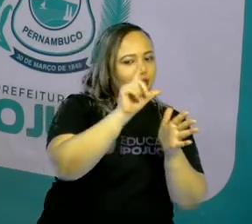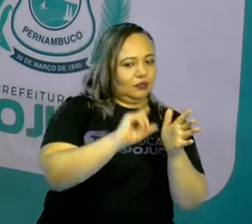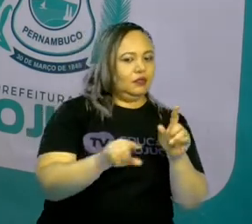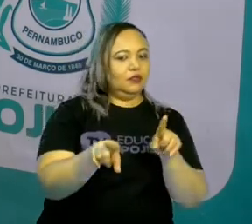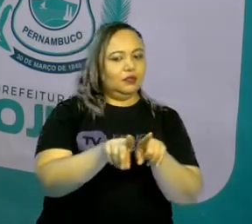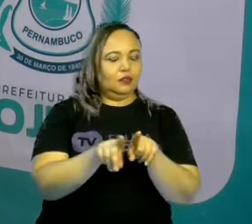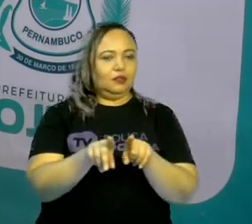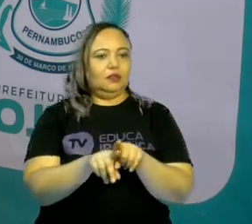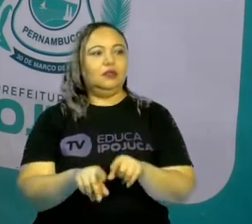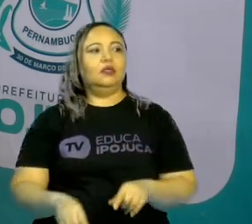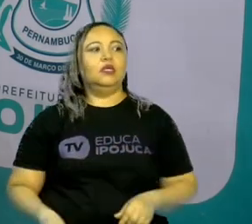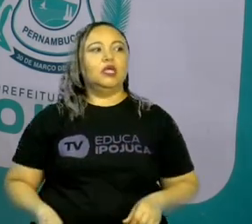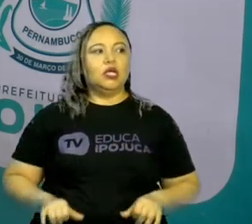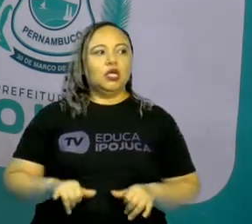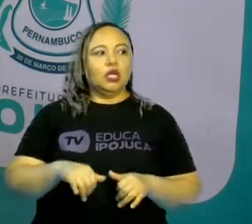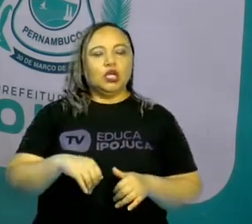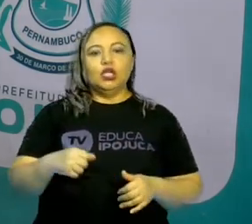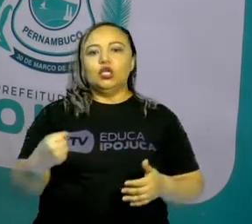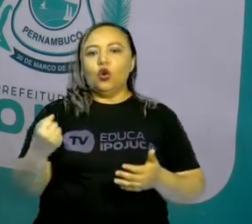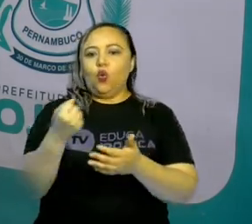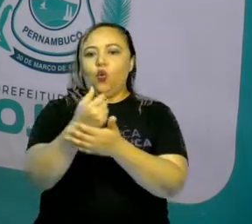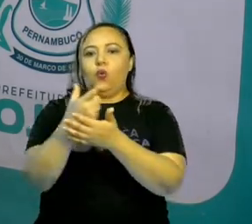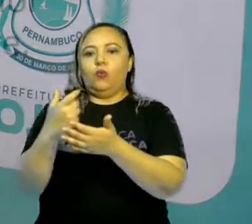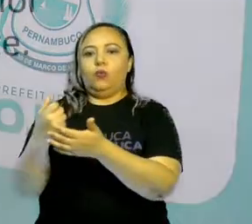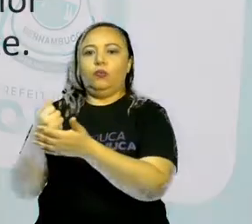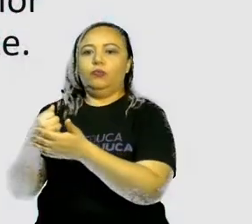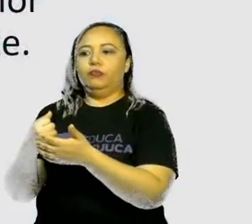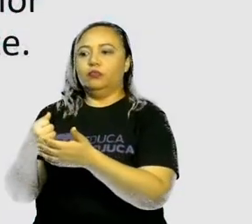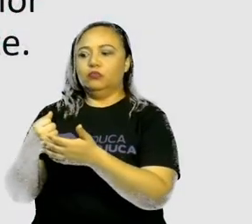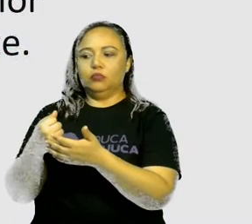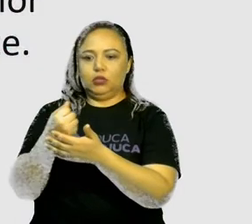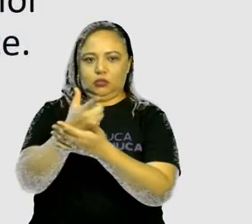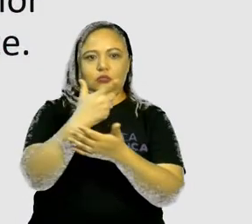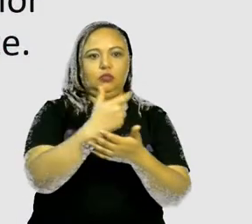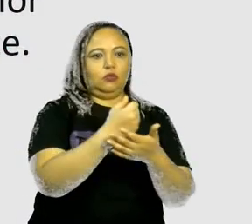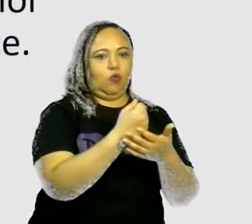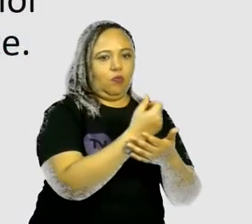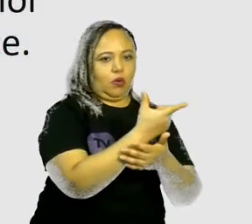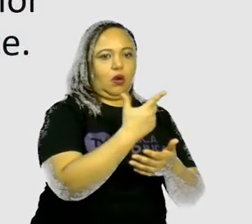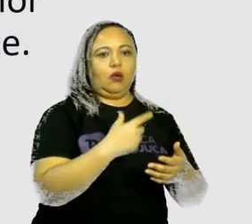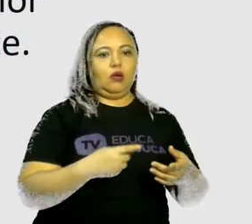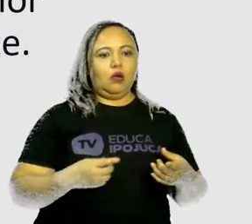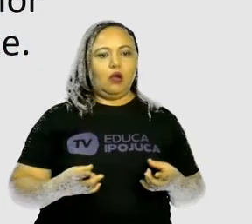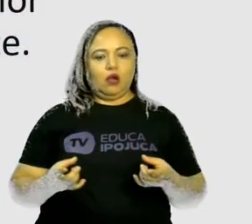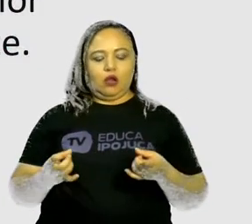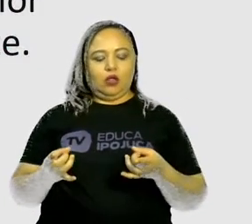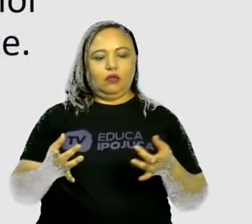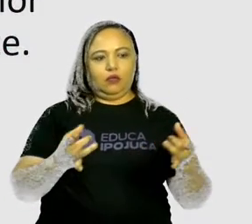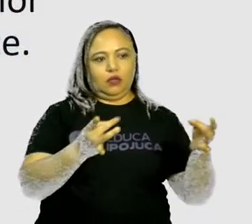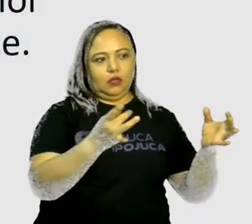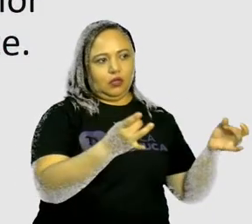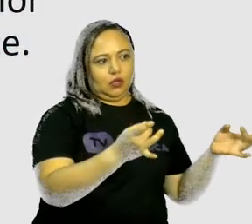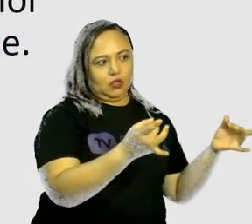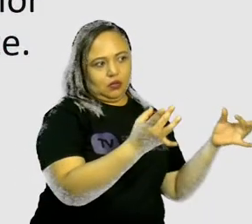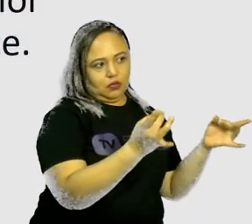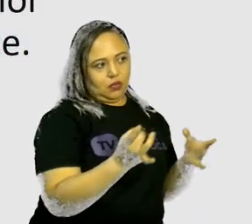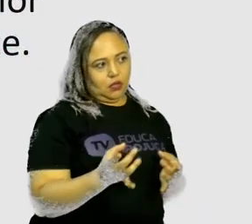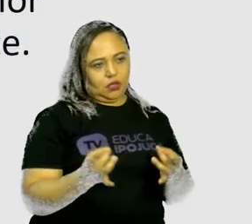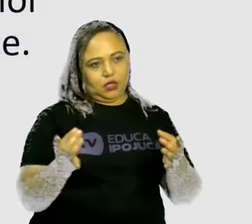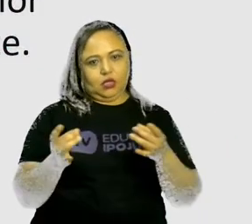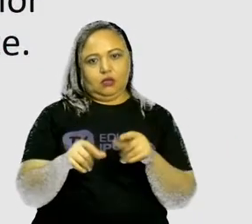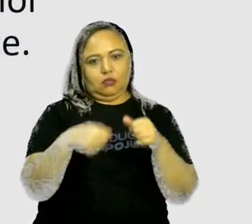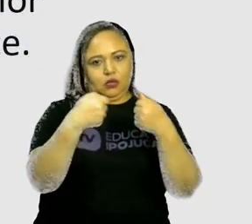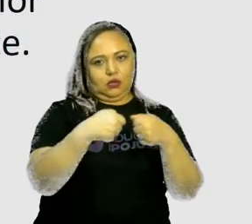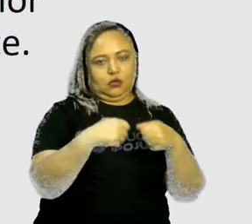E nas compras e vendas, né? Quem compra e quem vende, isso se faz através dos números.